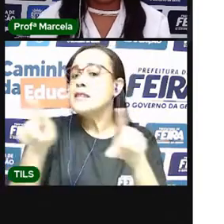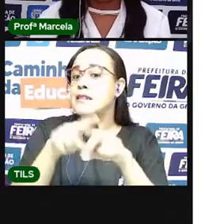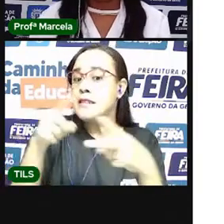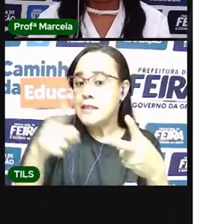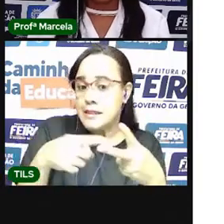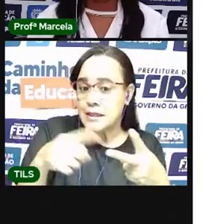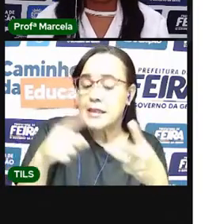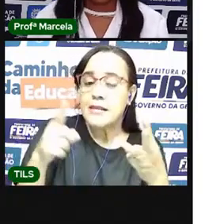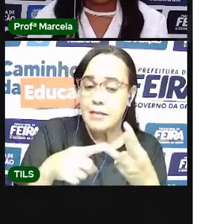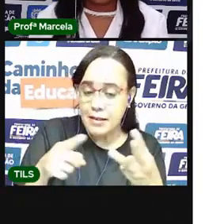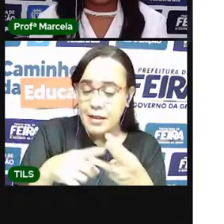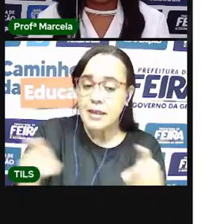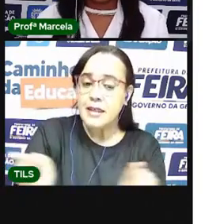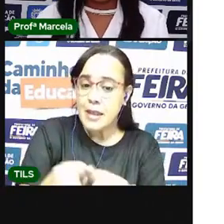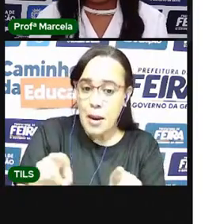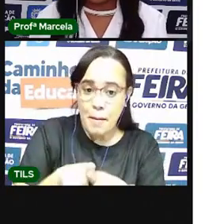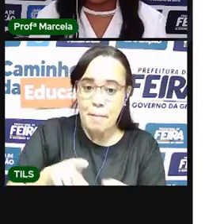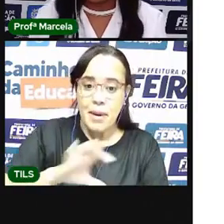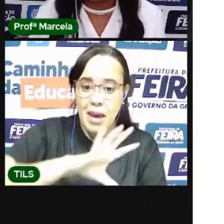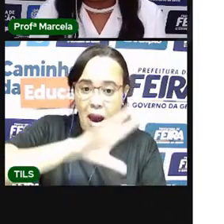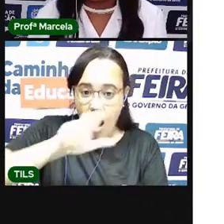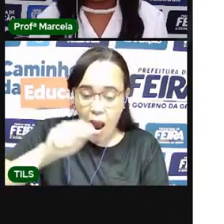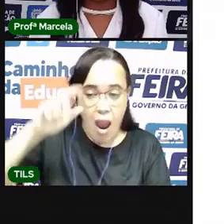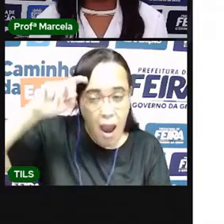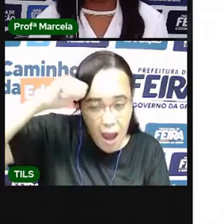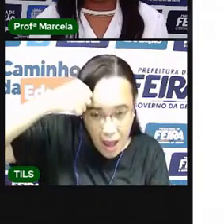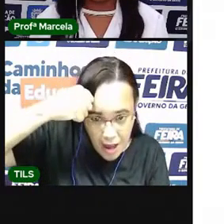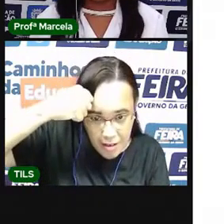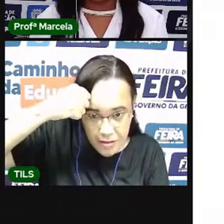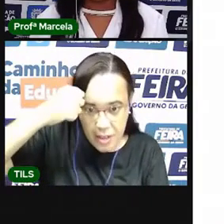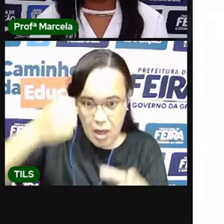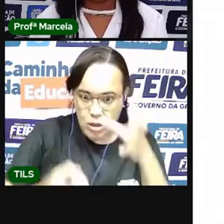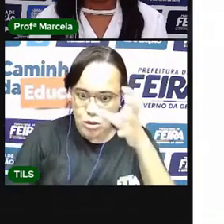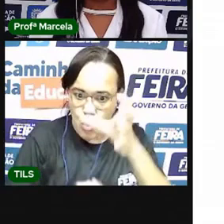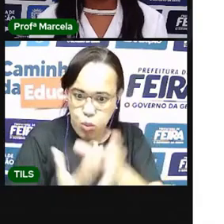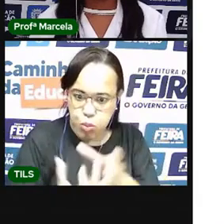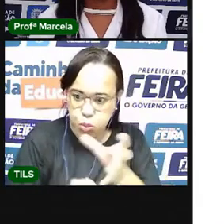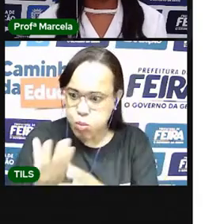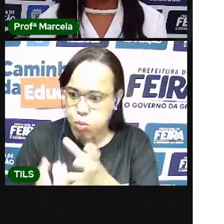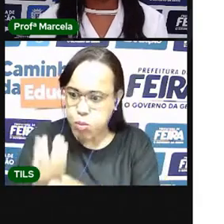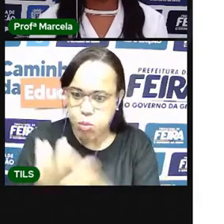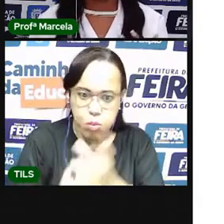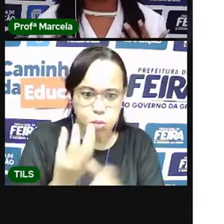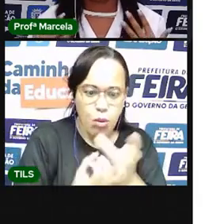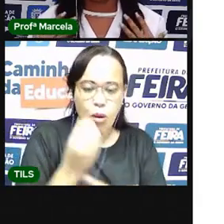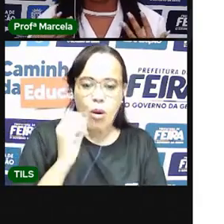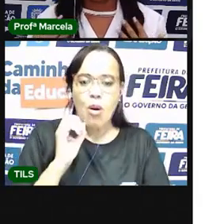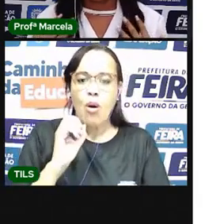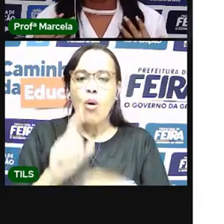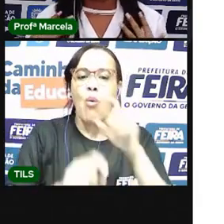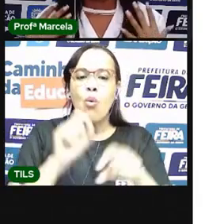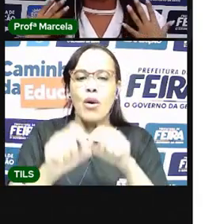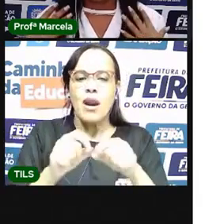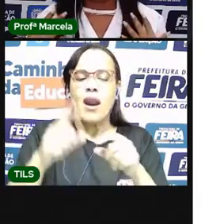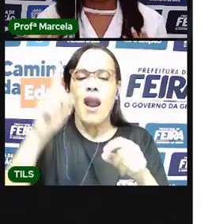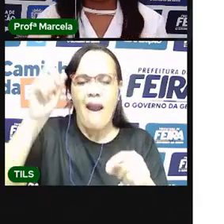para formar as pessoas que nós temos aqui hoje, conhecemos como brasileiros. Isso influenciou na nossa